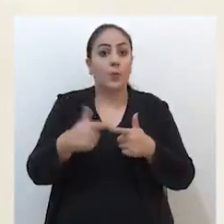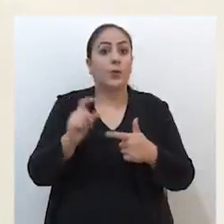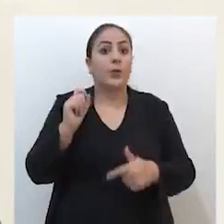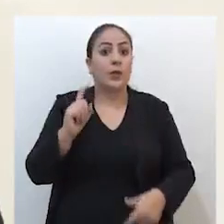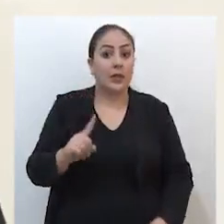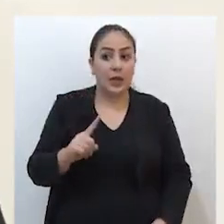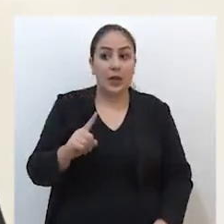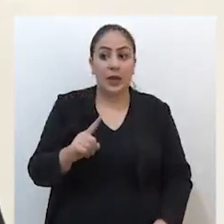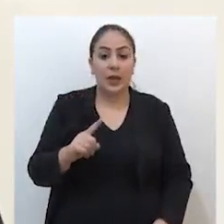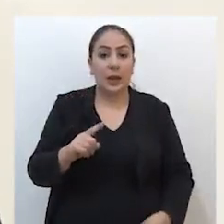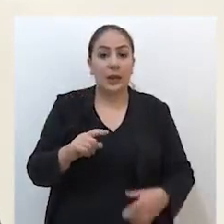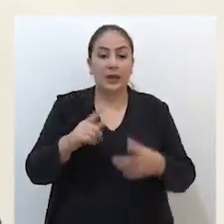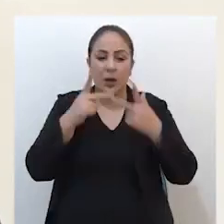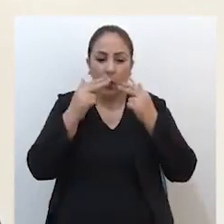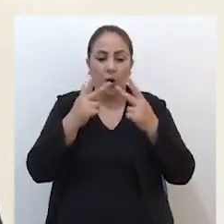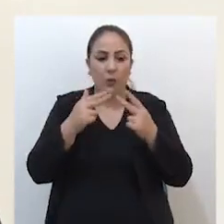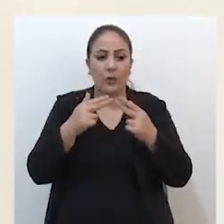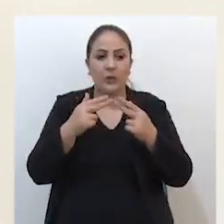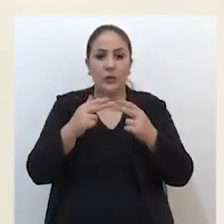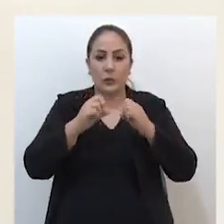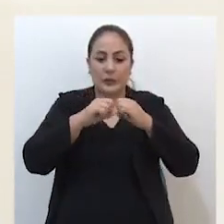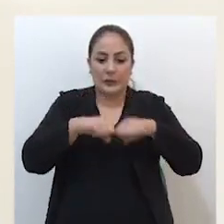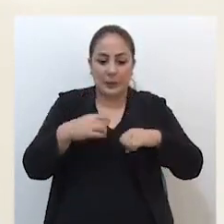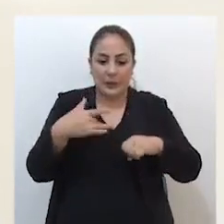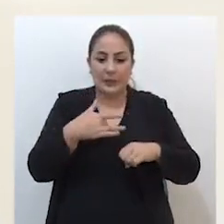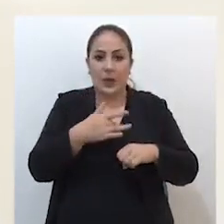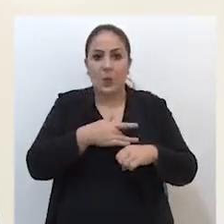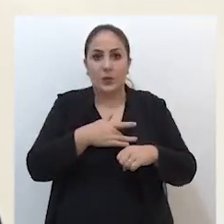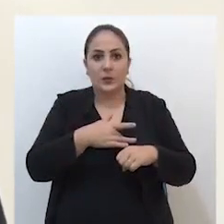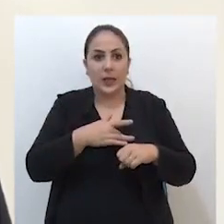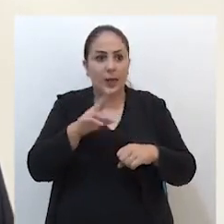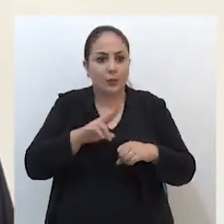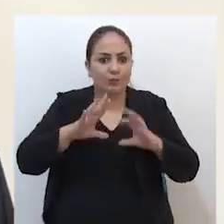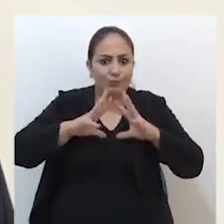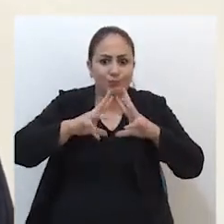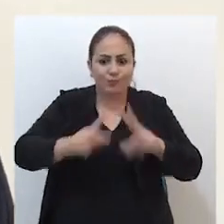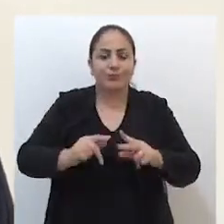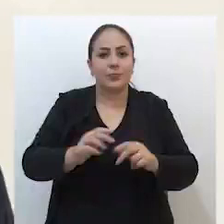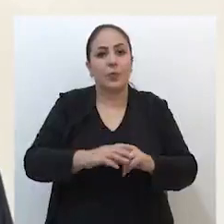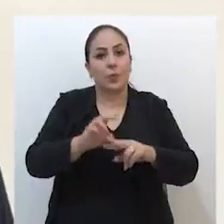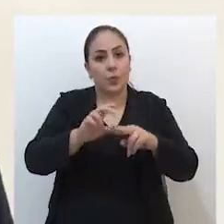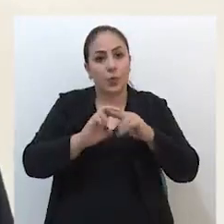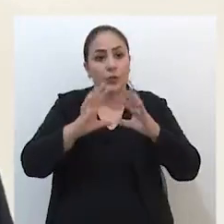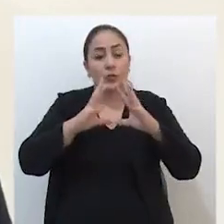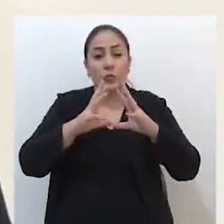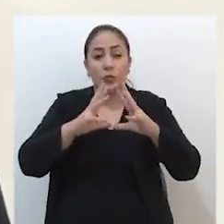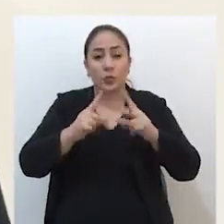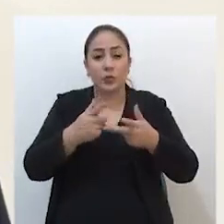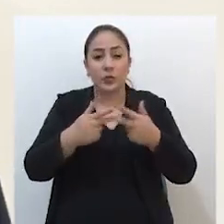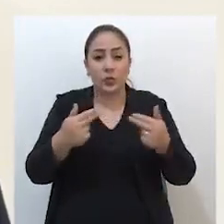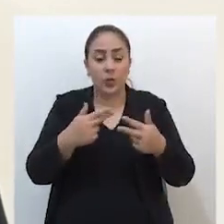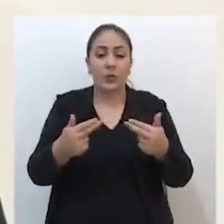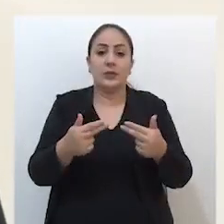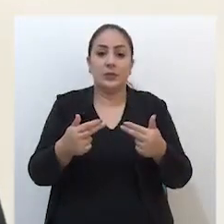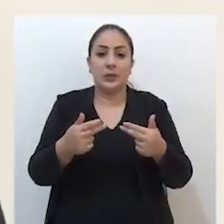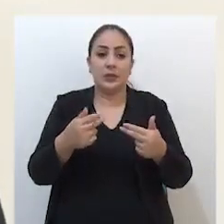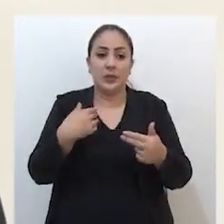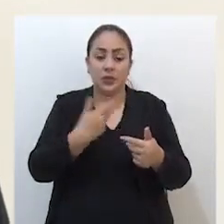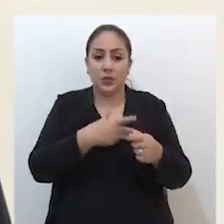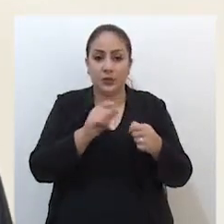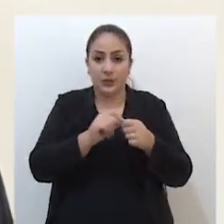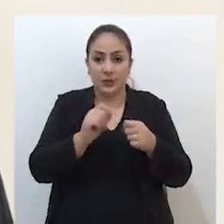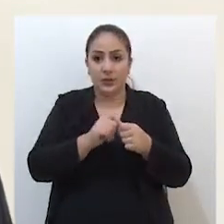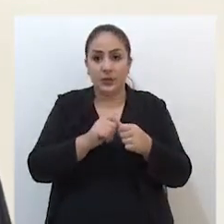O problema é que ela corrói os sistemas de saúde e por isso que todas as medidas de mitigação